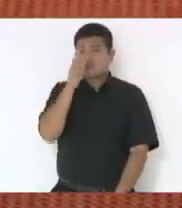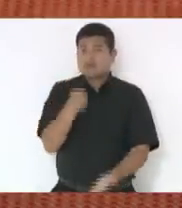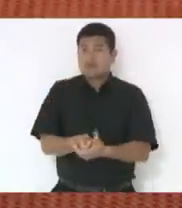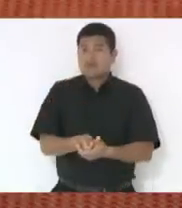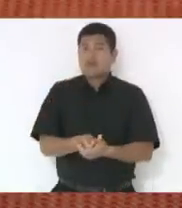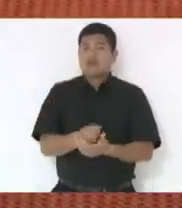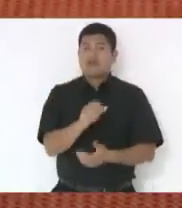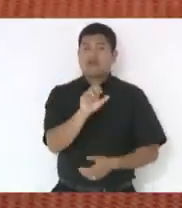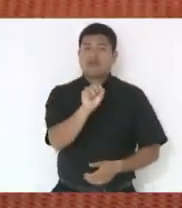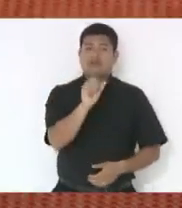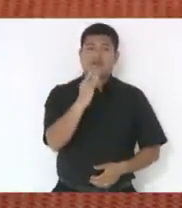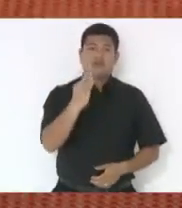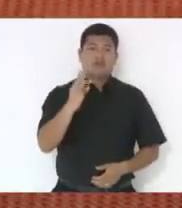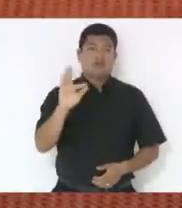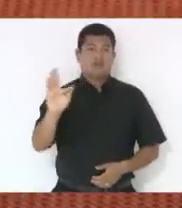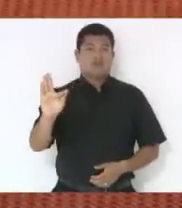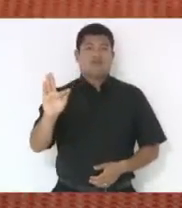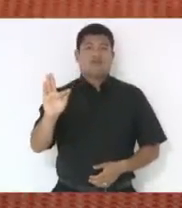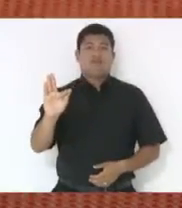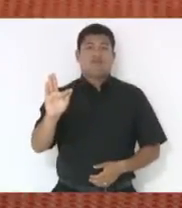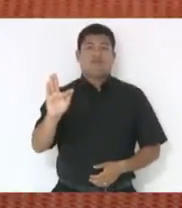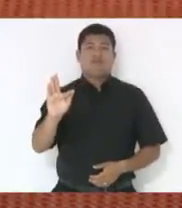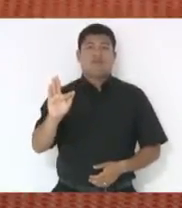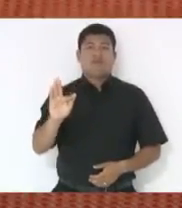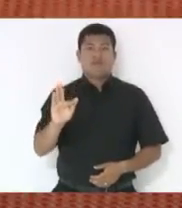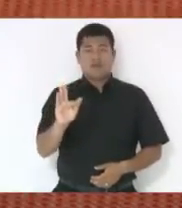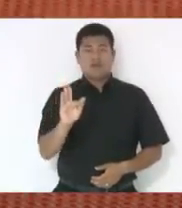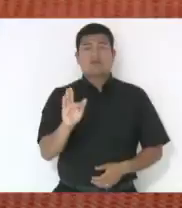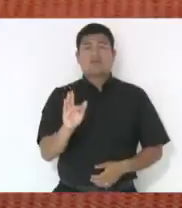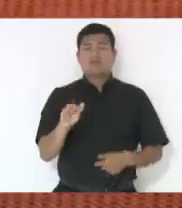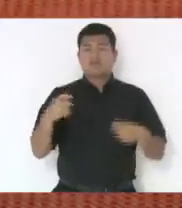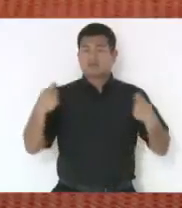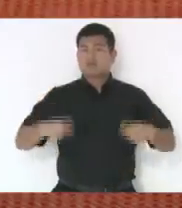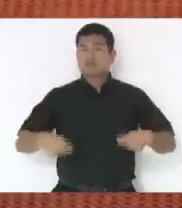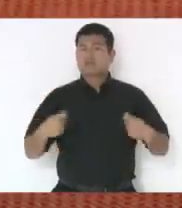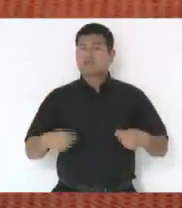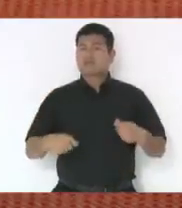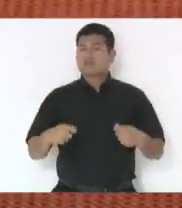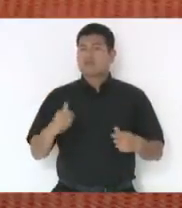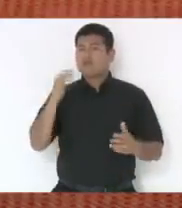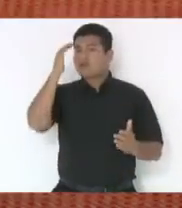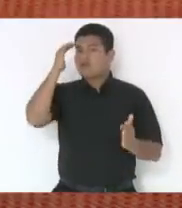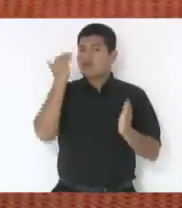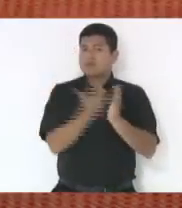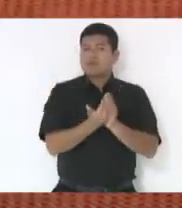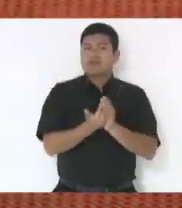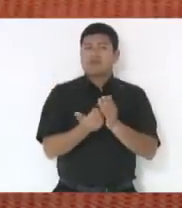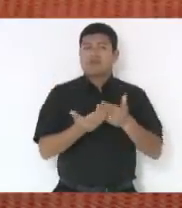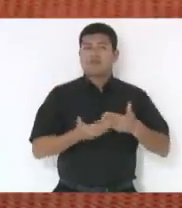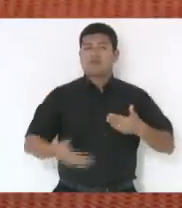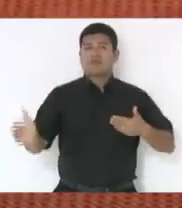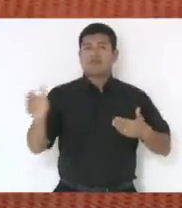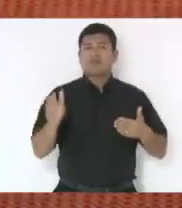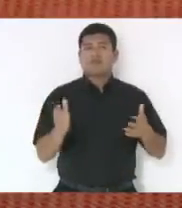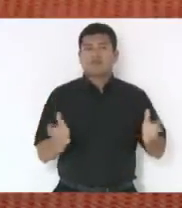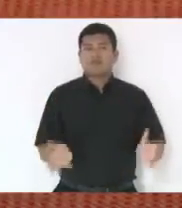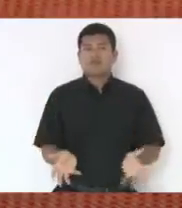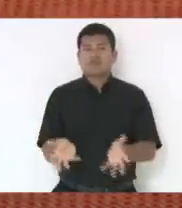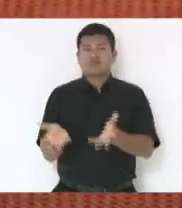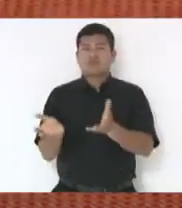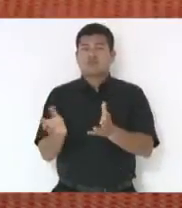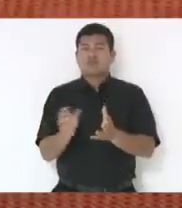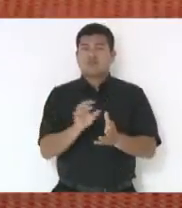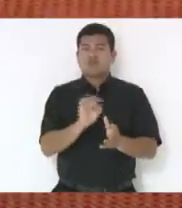STF devidas a partir do início da fruição e não lá no final.